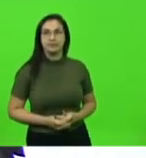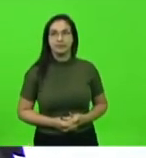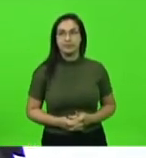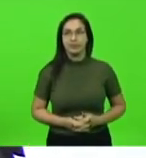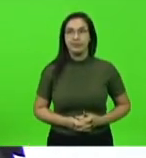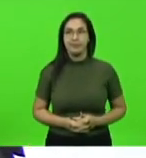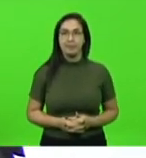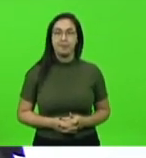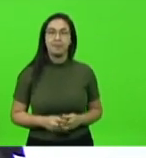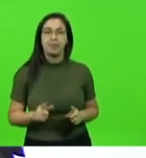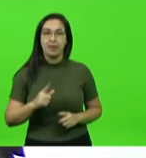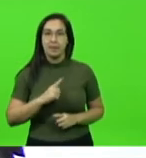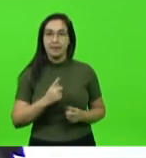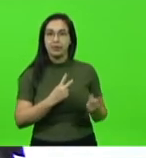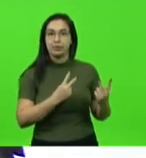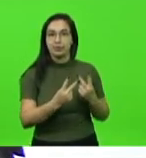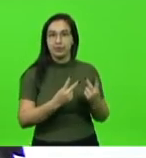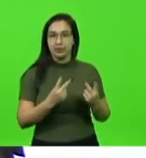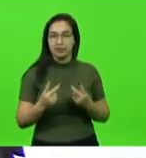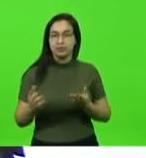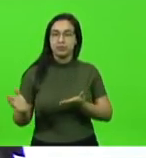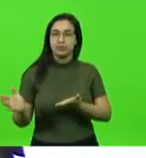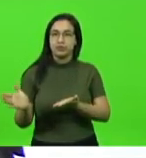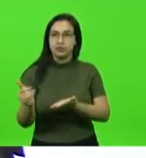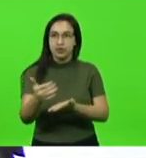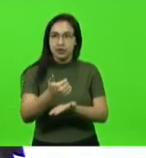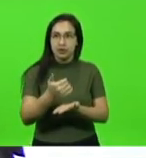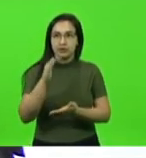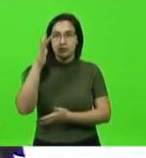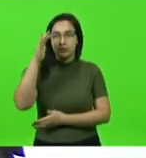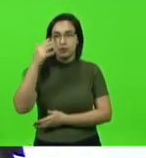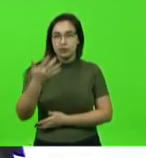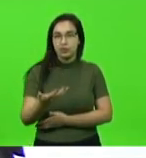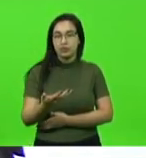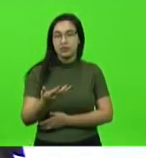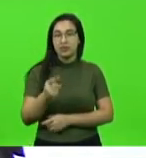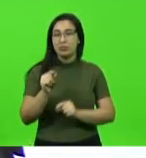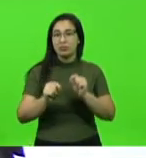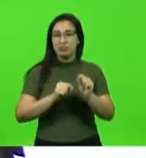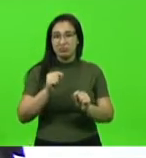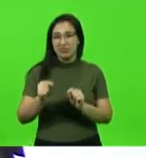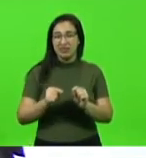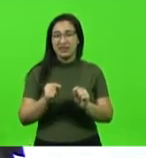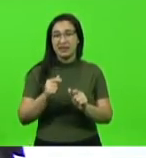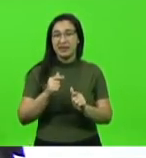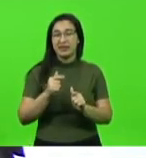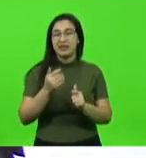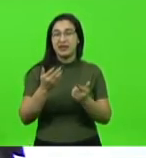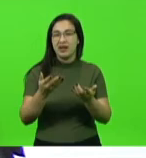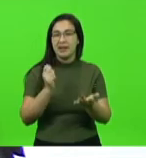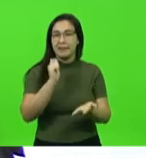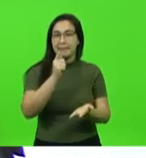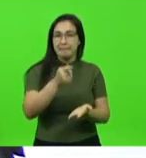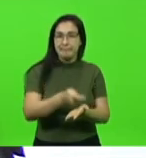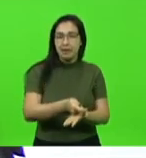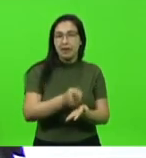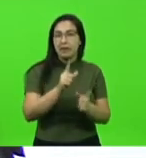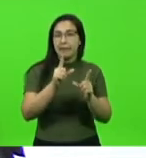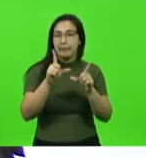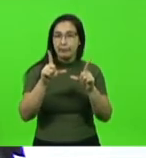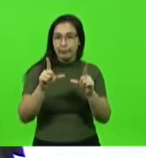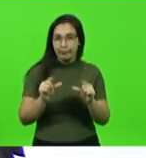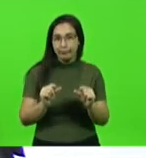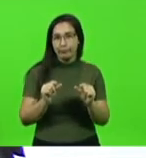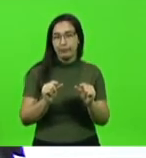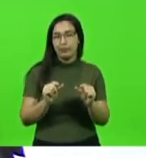pela duplicação da arrecadação resultado do absurdo que pagam os catarinenses a título de custo